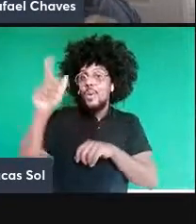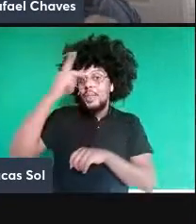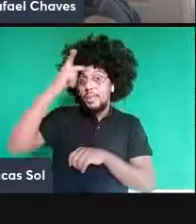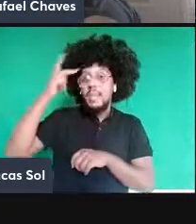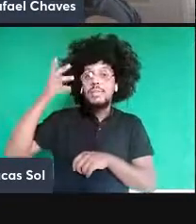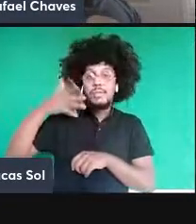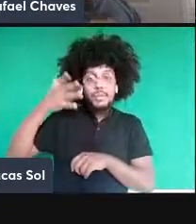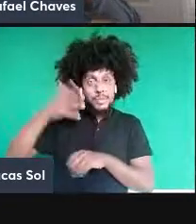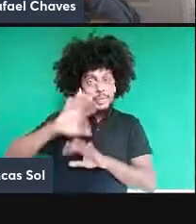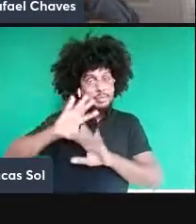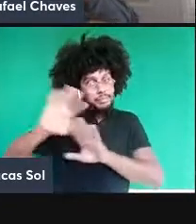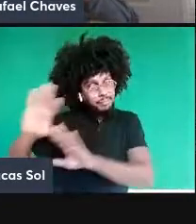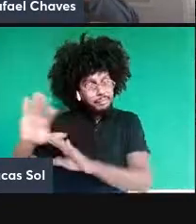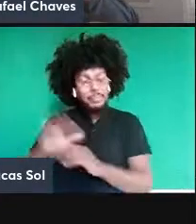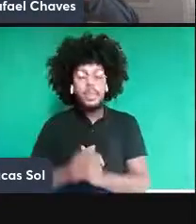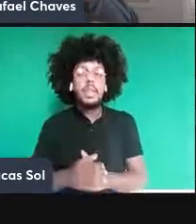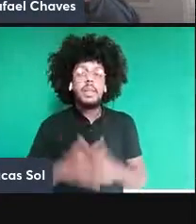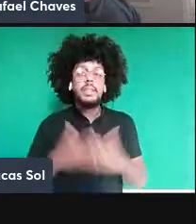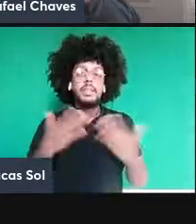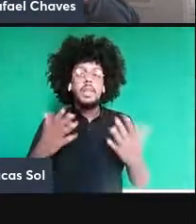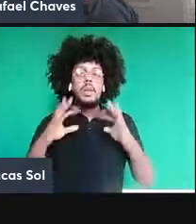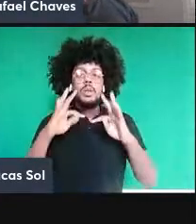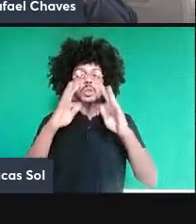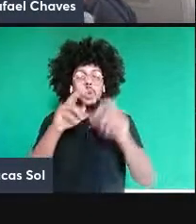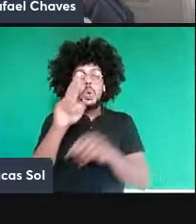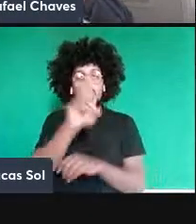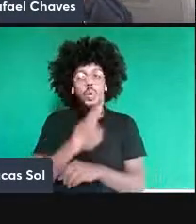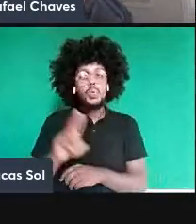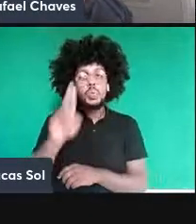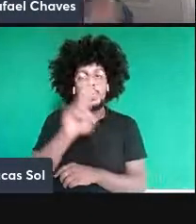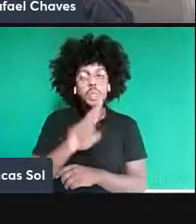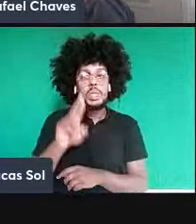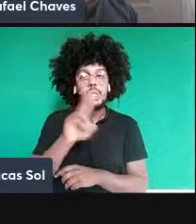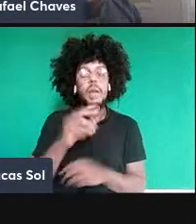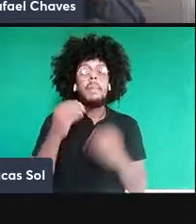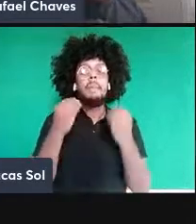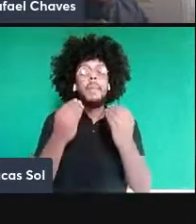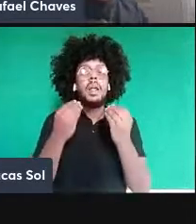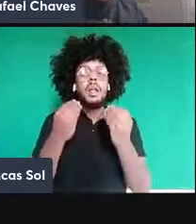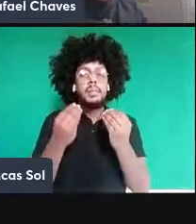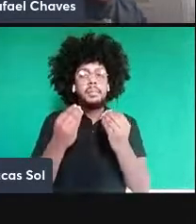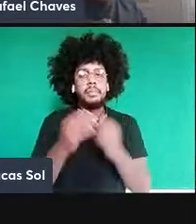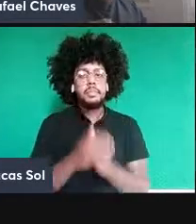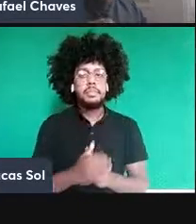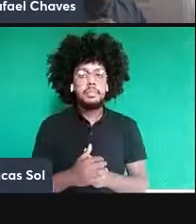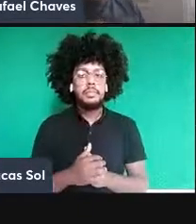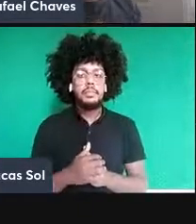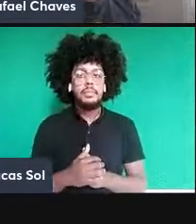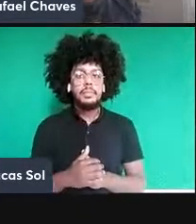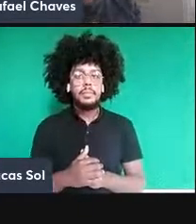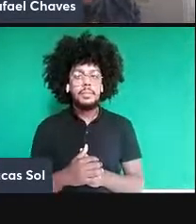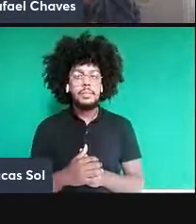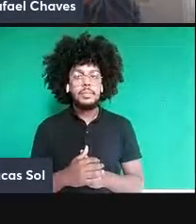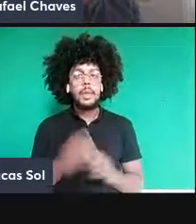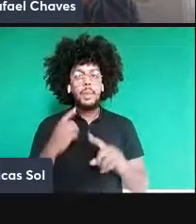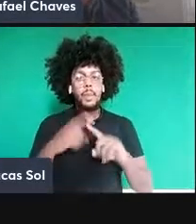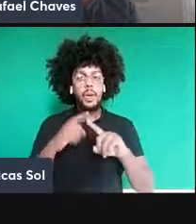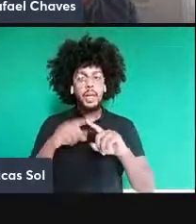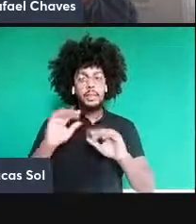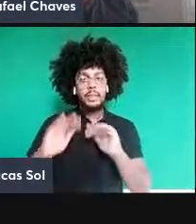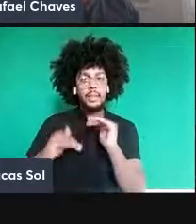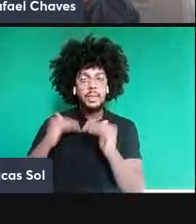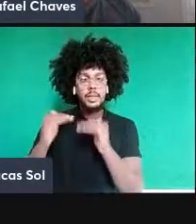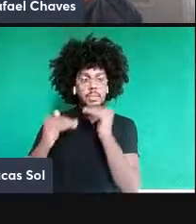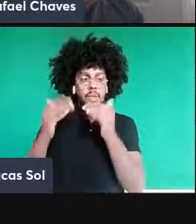Bom, então, todas essas aplicações para quê? Bom, porque está em desenvolvimento agora a